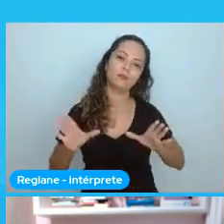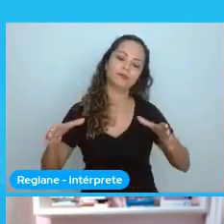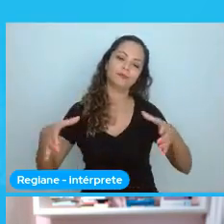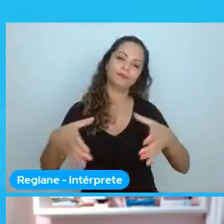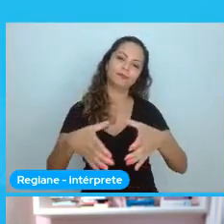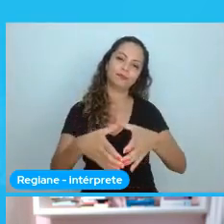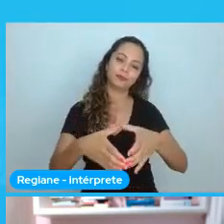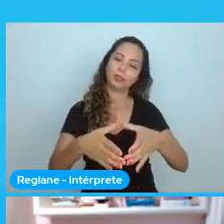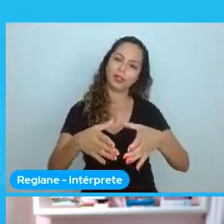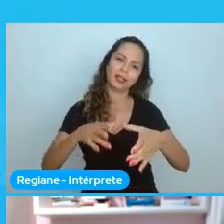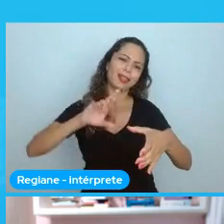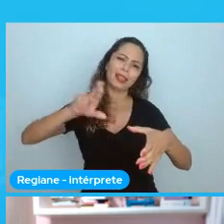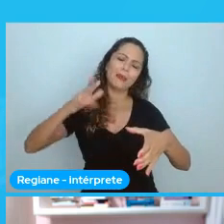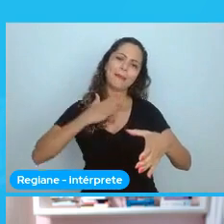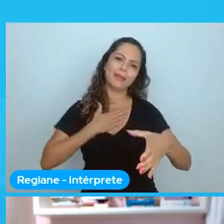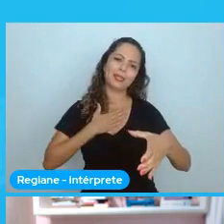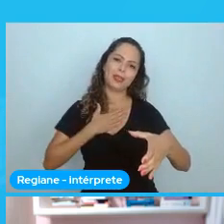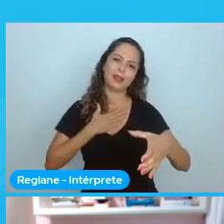era minha.